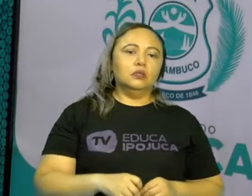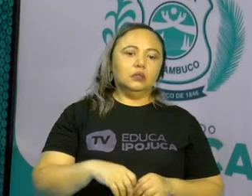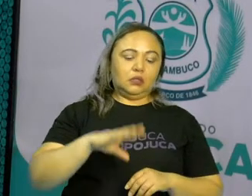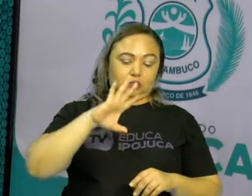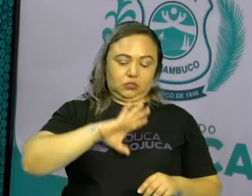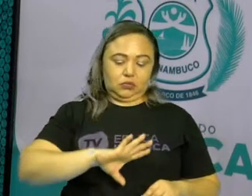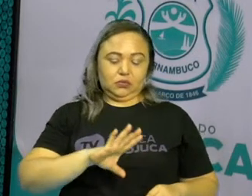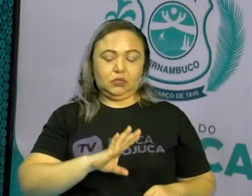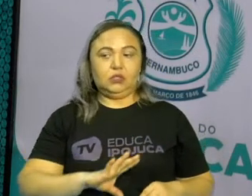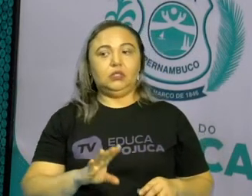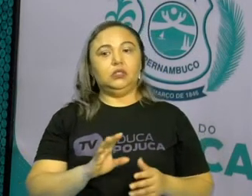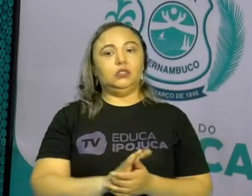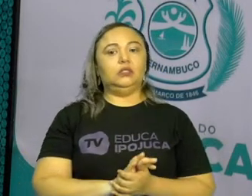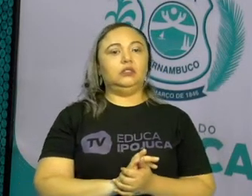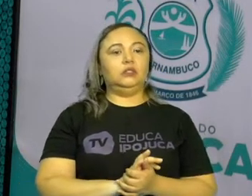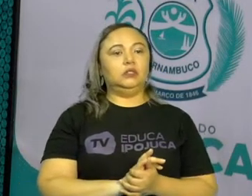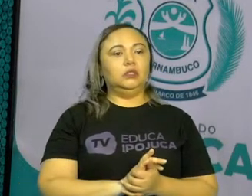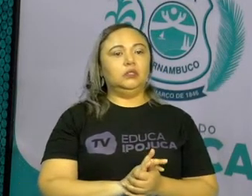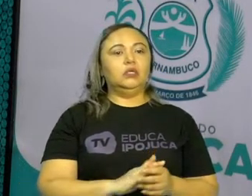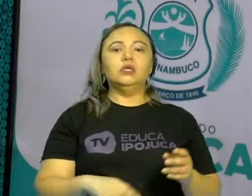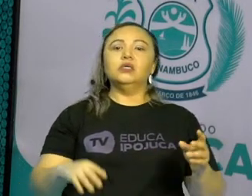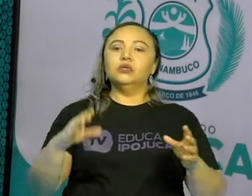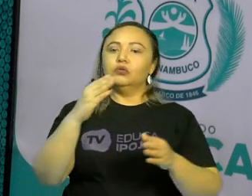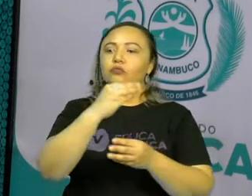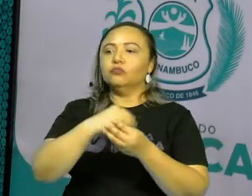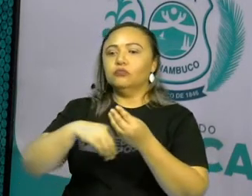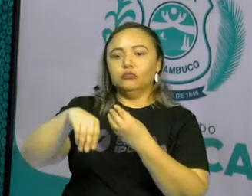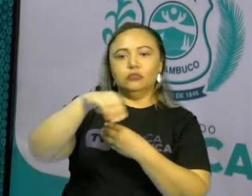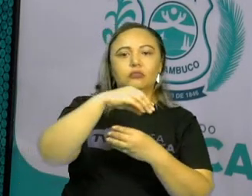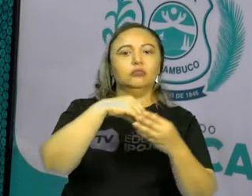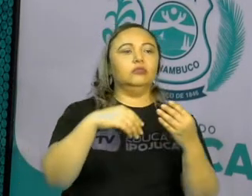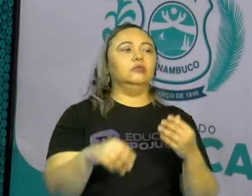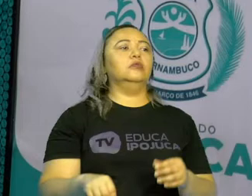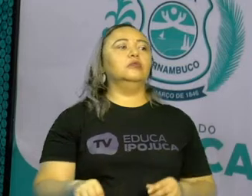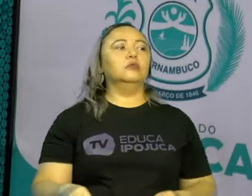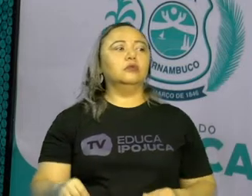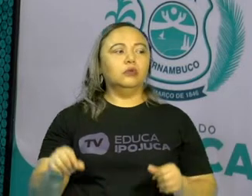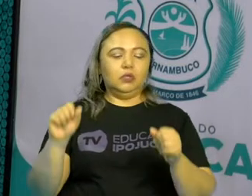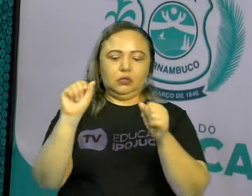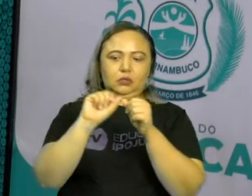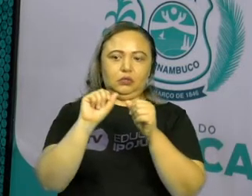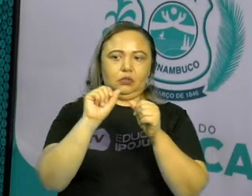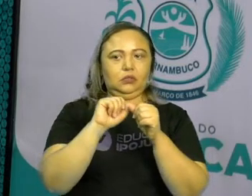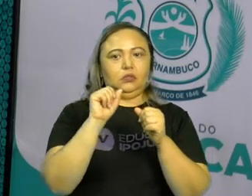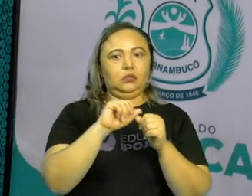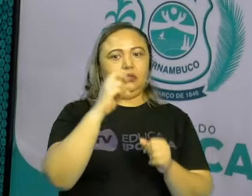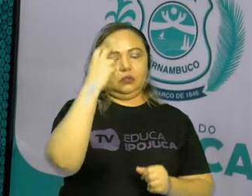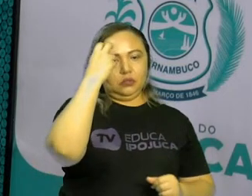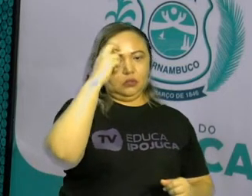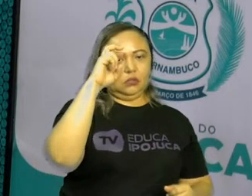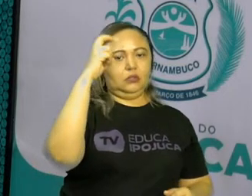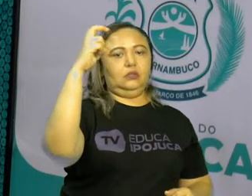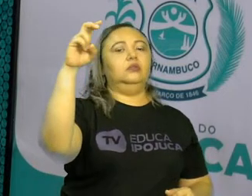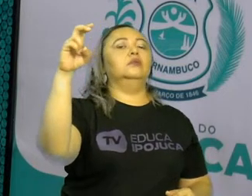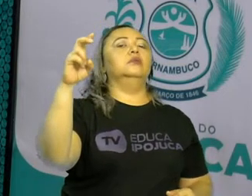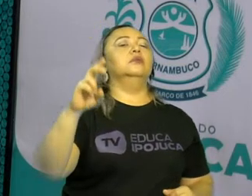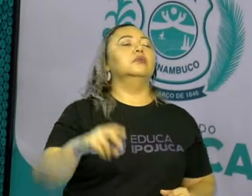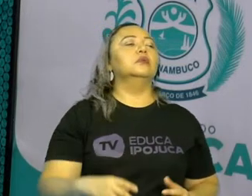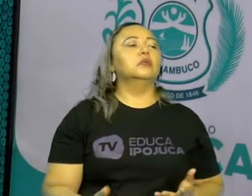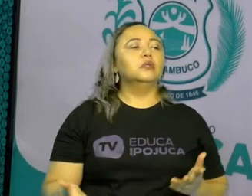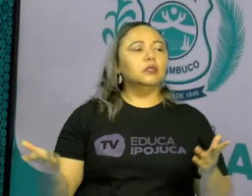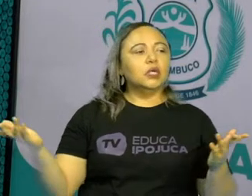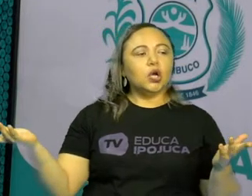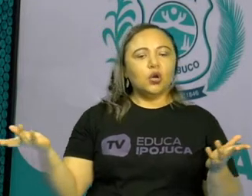seria paupérrima, seria pouca. Elas foram os responsáveis por